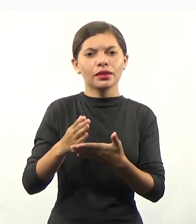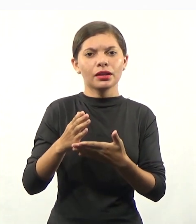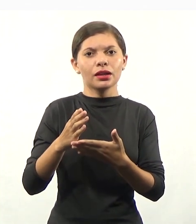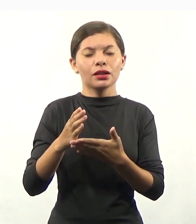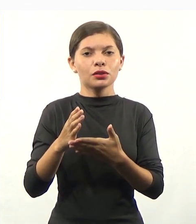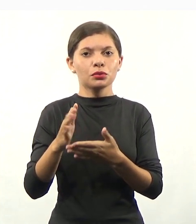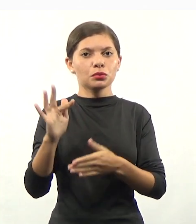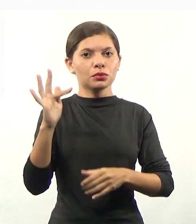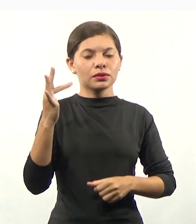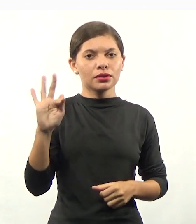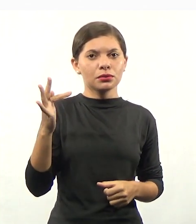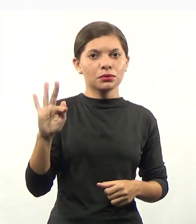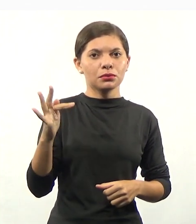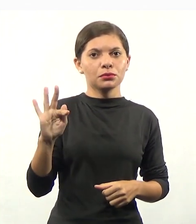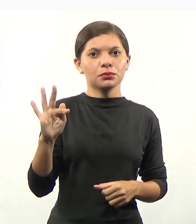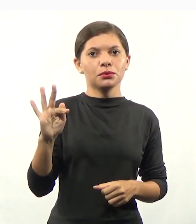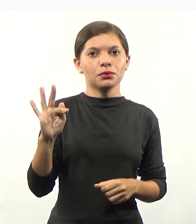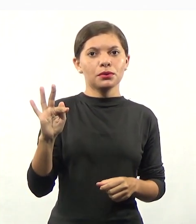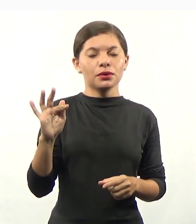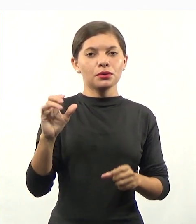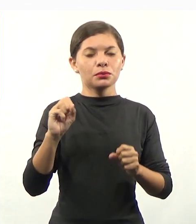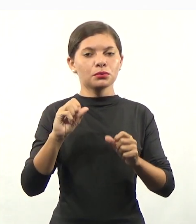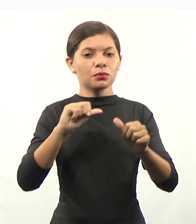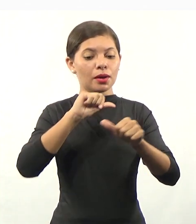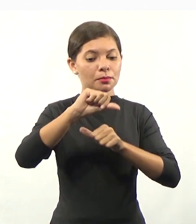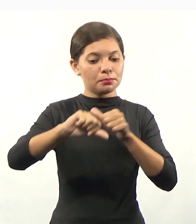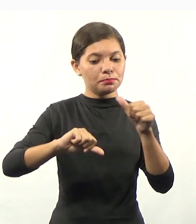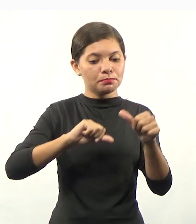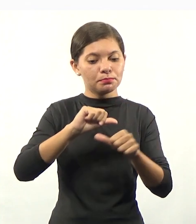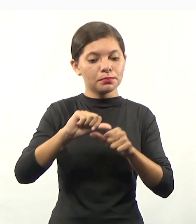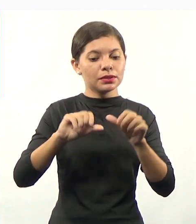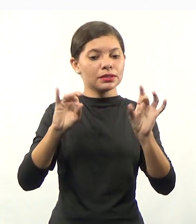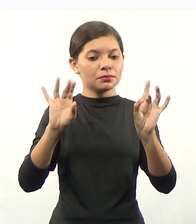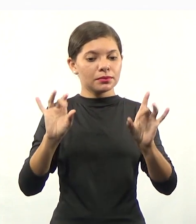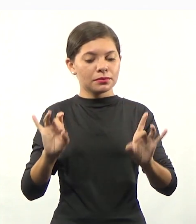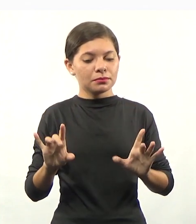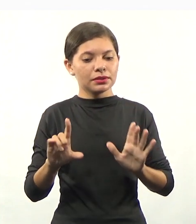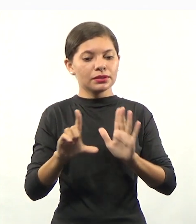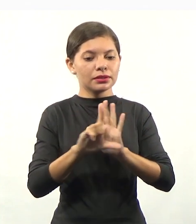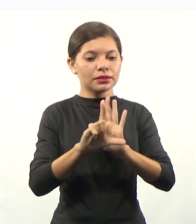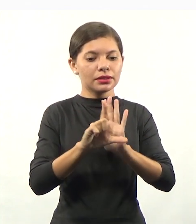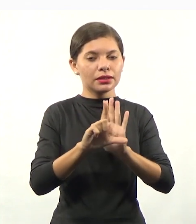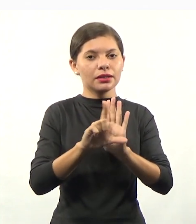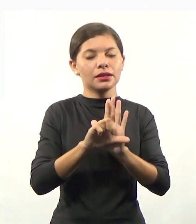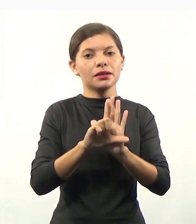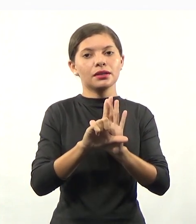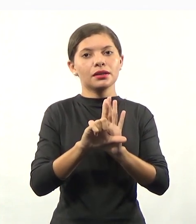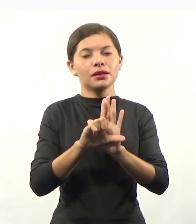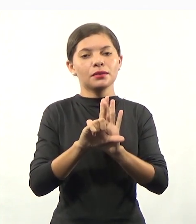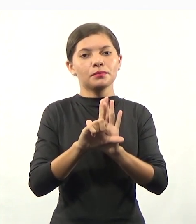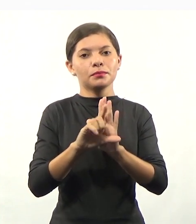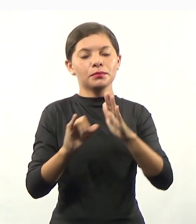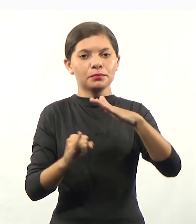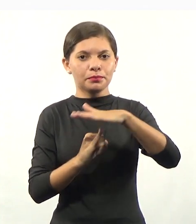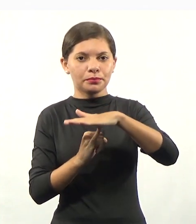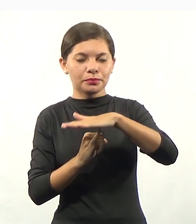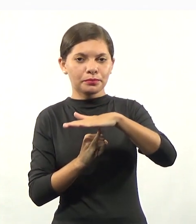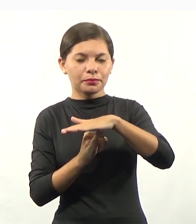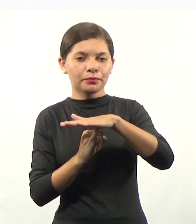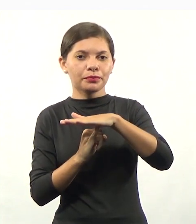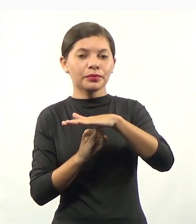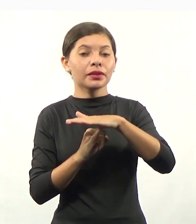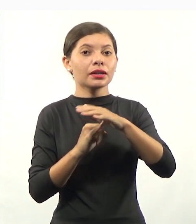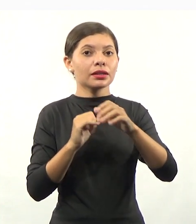são o tecnólogo, que veio aí com a reforma, especialmente da lei em 2008, dos institutos federais.